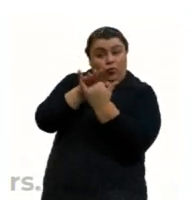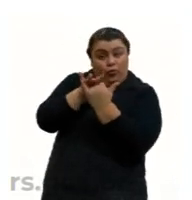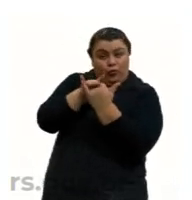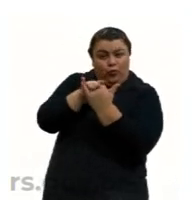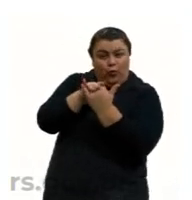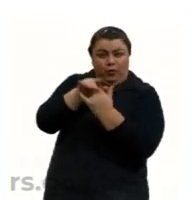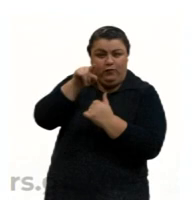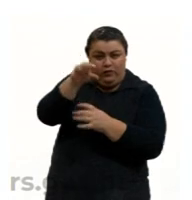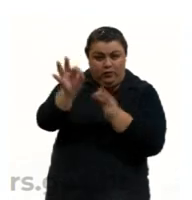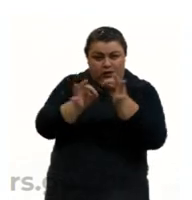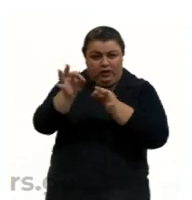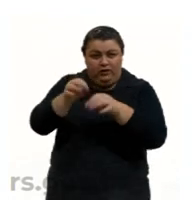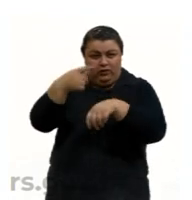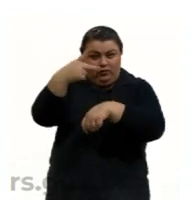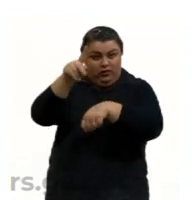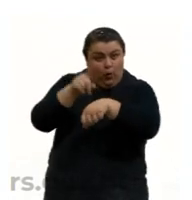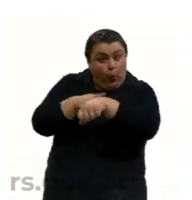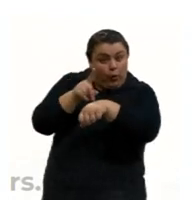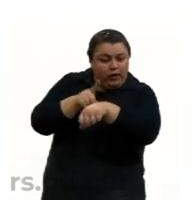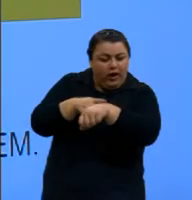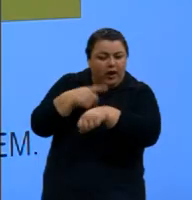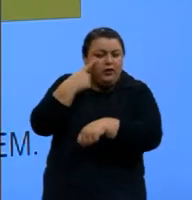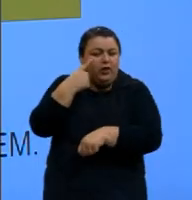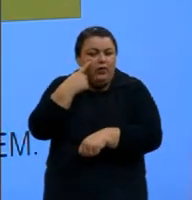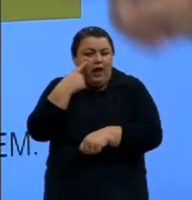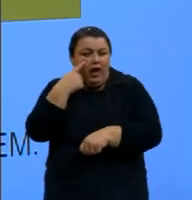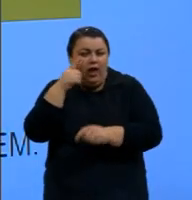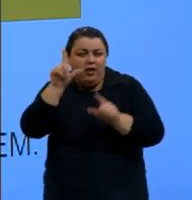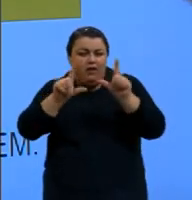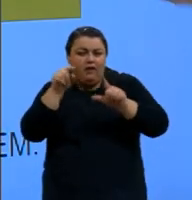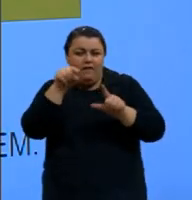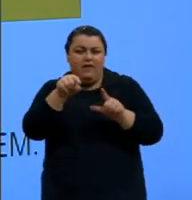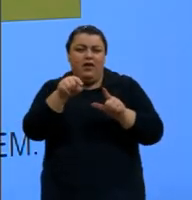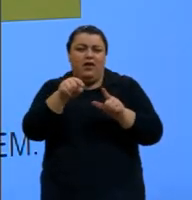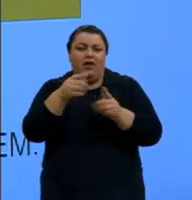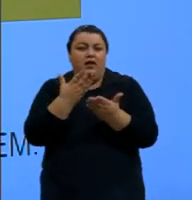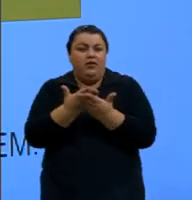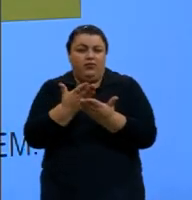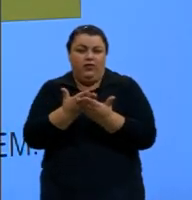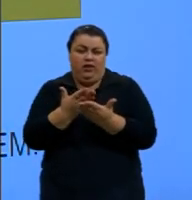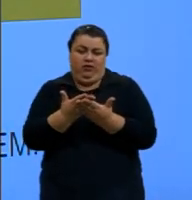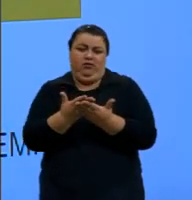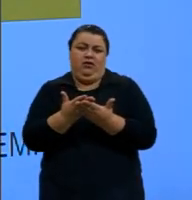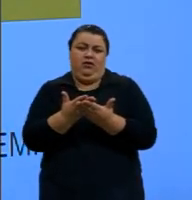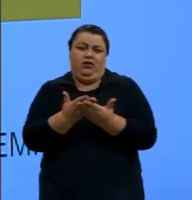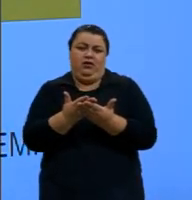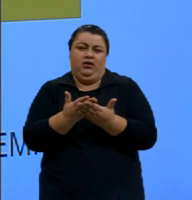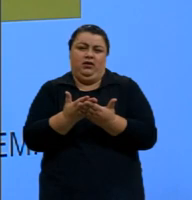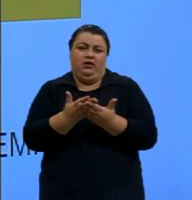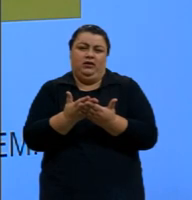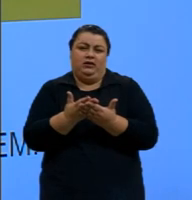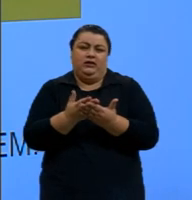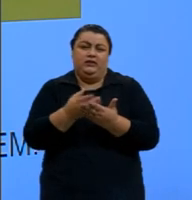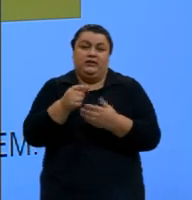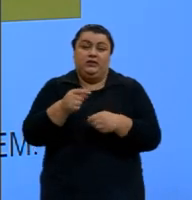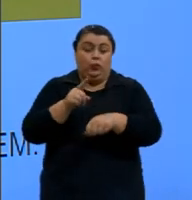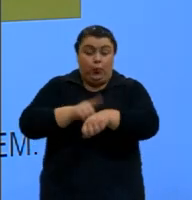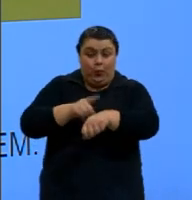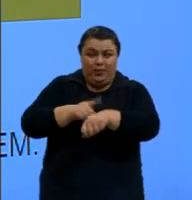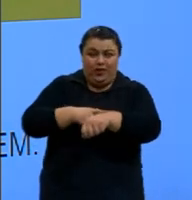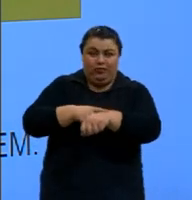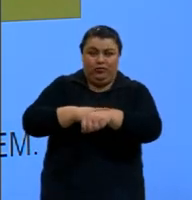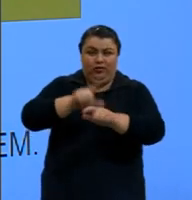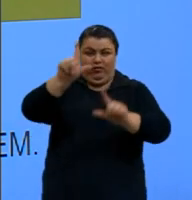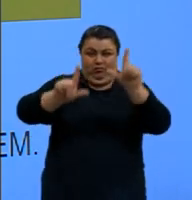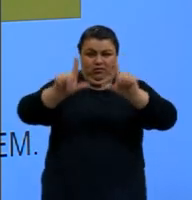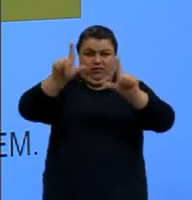e assistir essas aulas, parar, anotar, enfim, elas estarão lá para você que não puder assistir no momento que elas estarão passando na